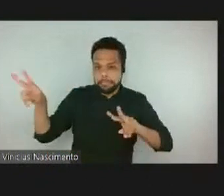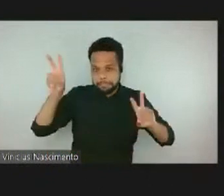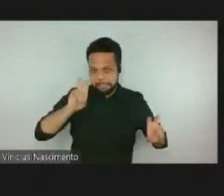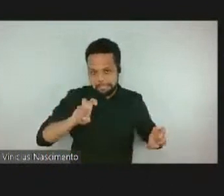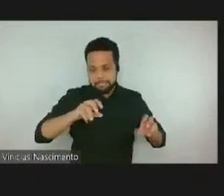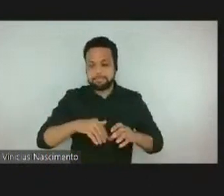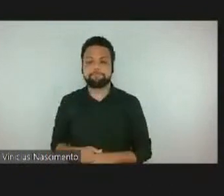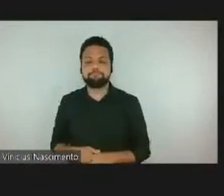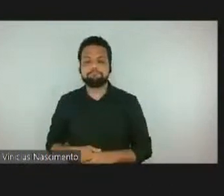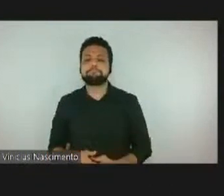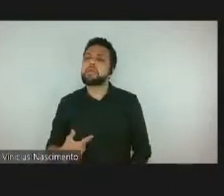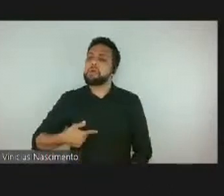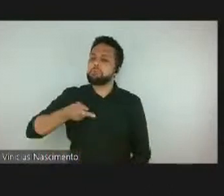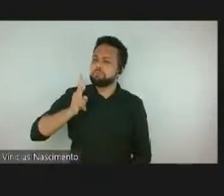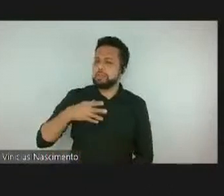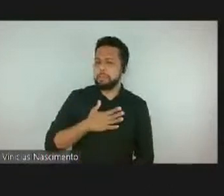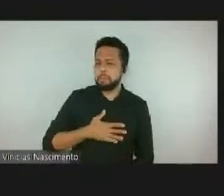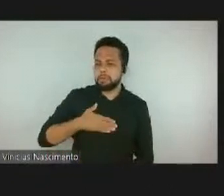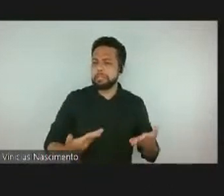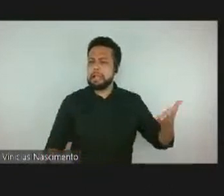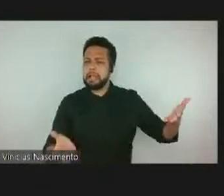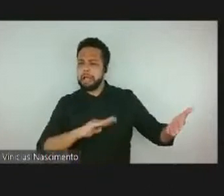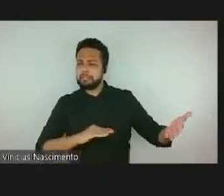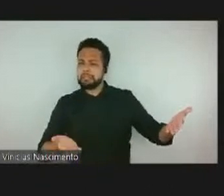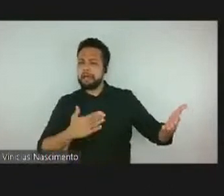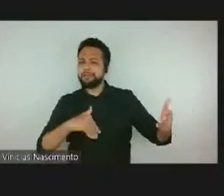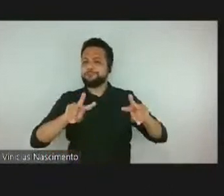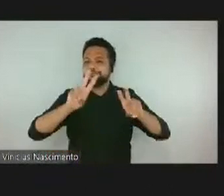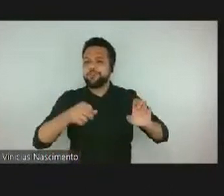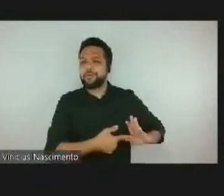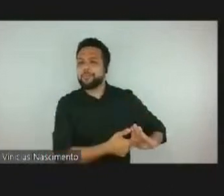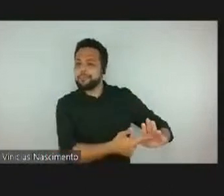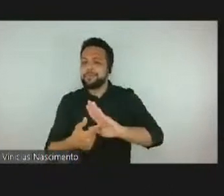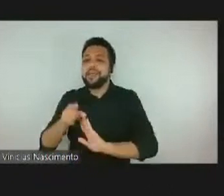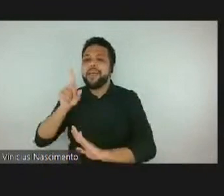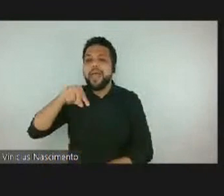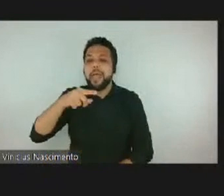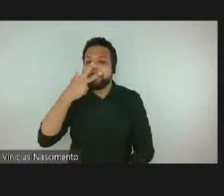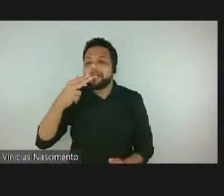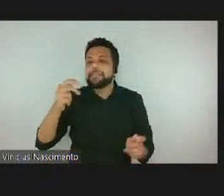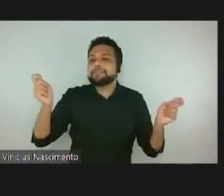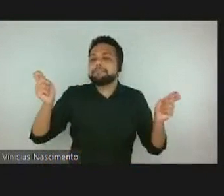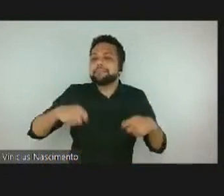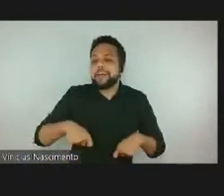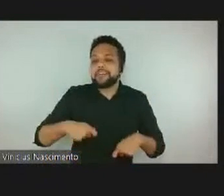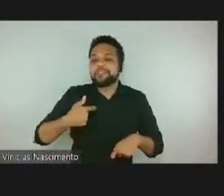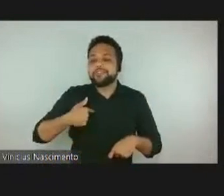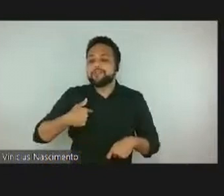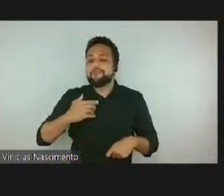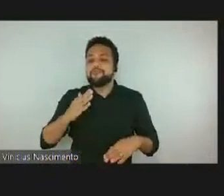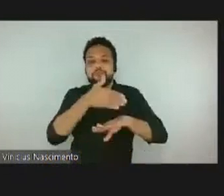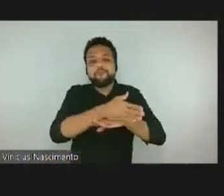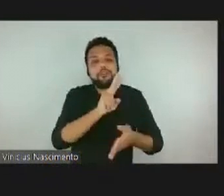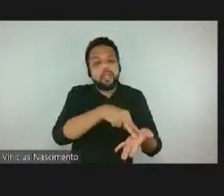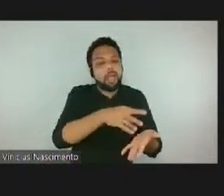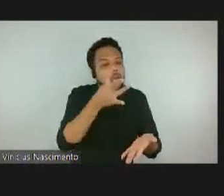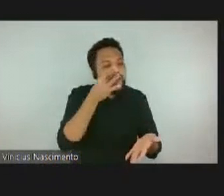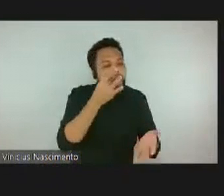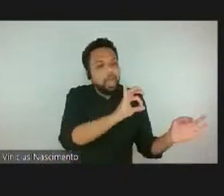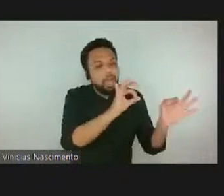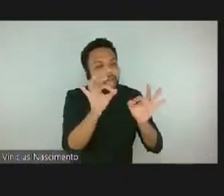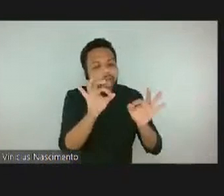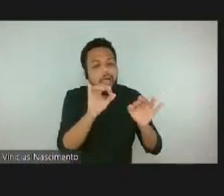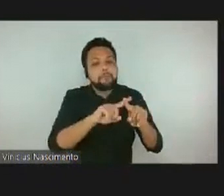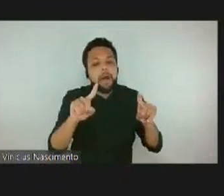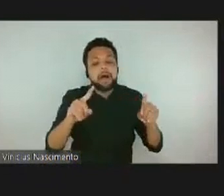exposições, pois são possibilidades reais de prolongar o tempo de visitação da mostra. Muitos deles, quando os estou